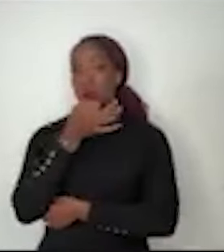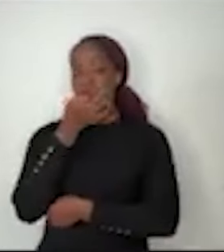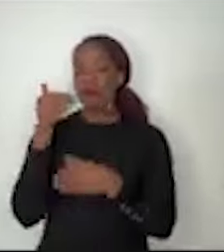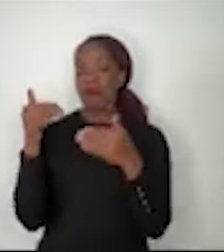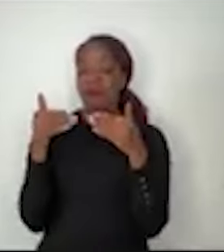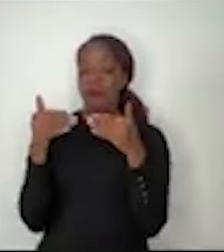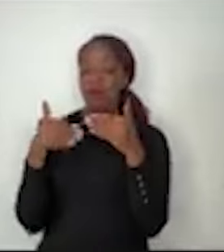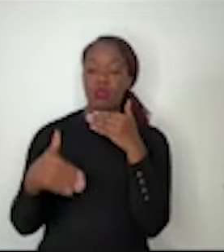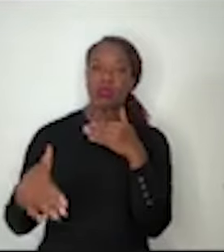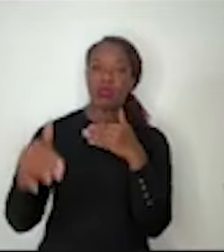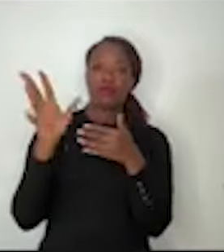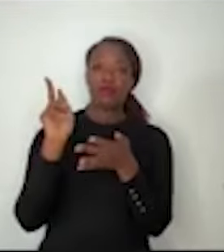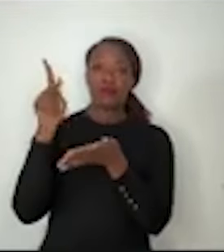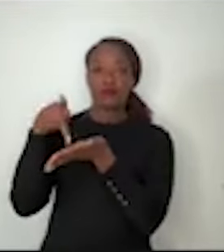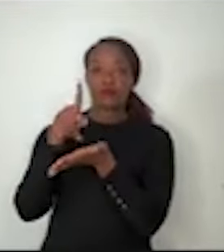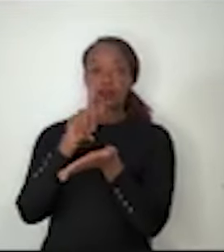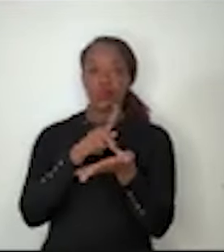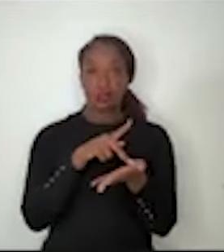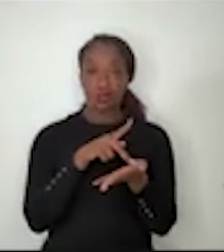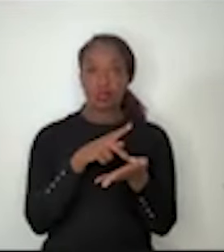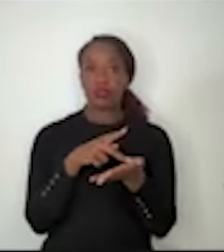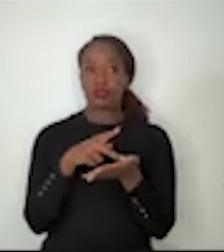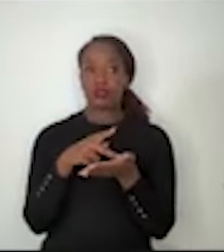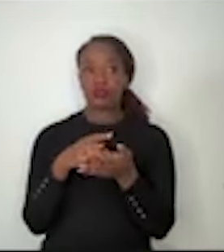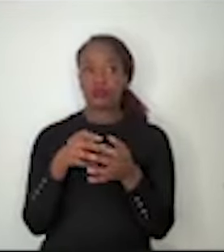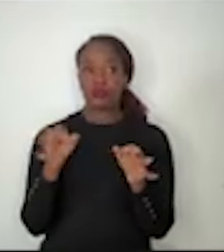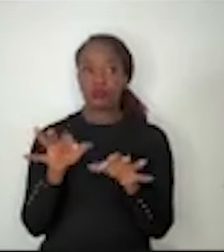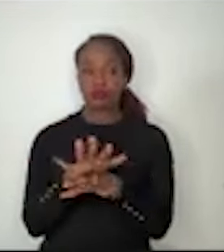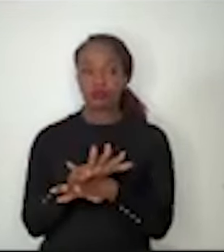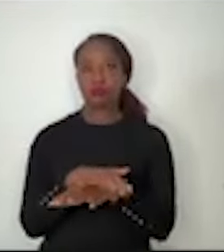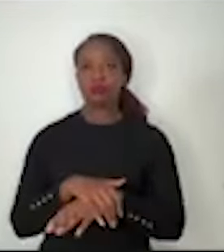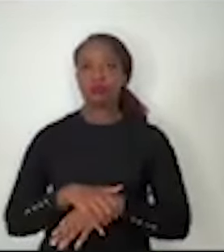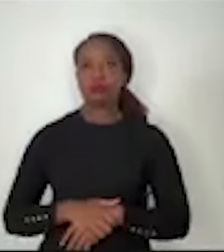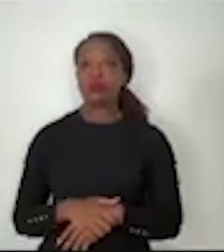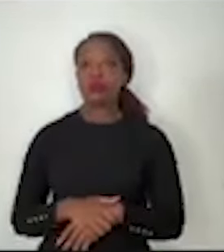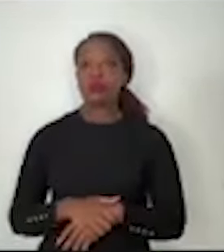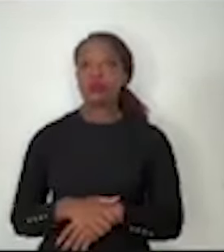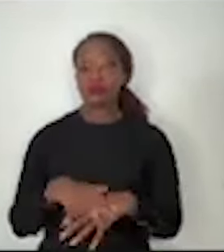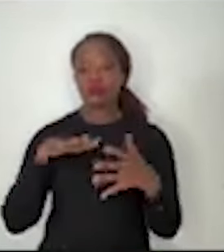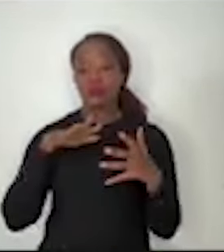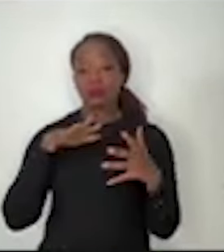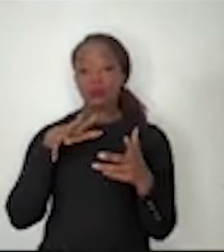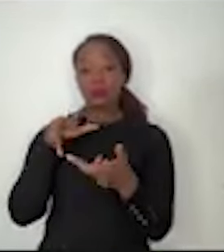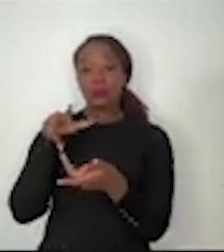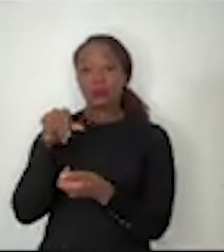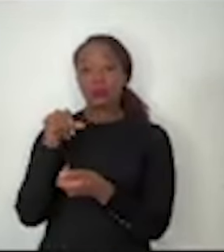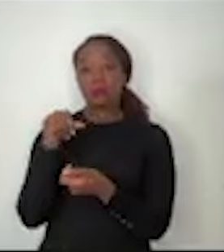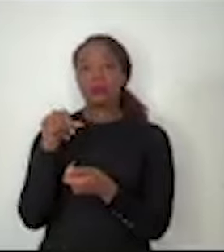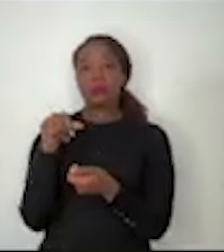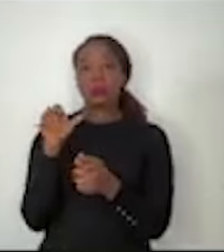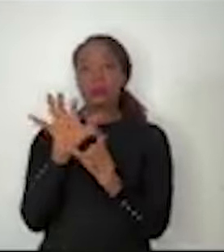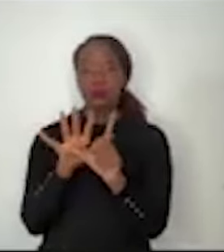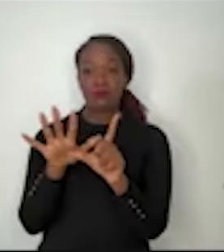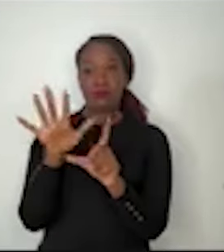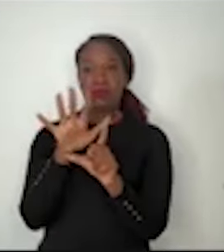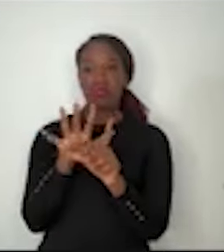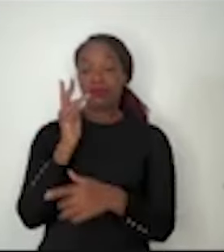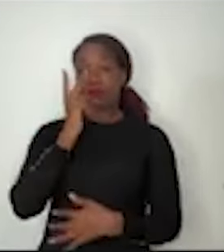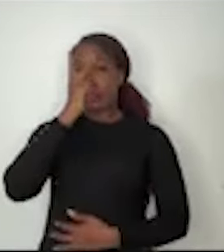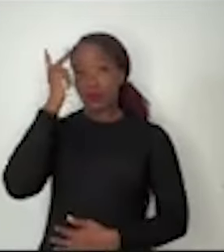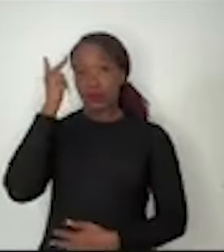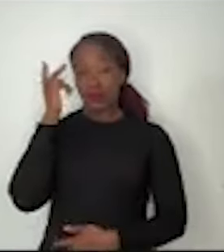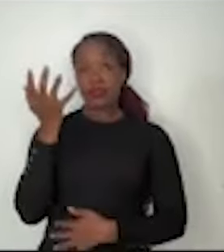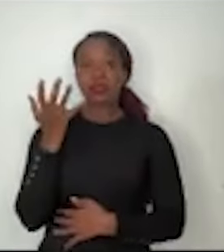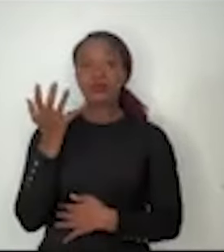relativas, mas pré-estabelecidas. E nesse mundo das plataformas digitais, as pessoas criam as suas próprias